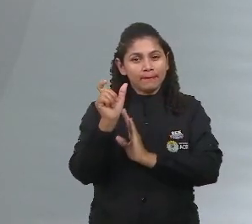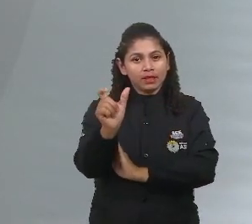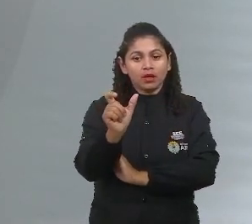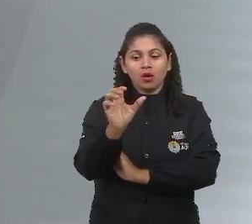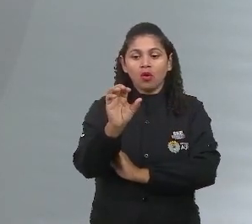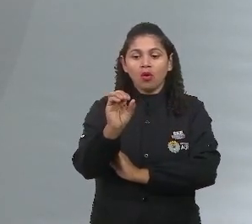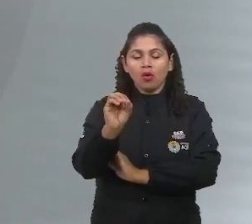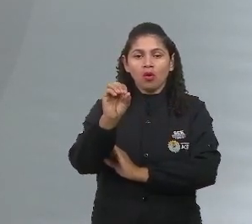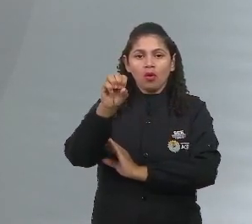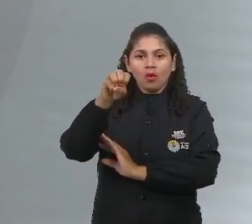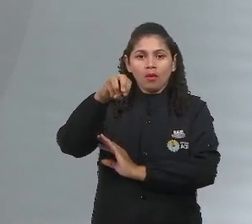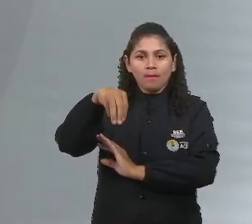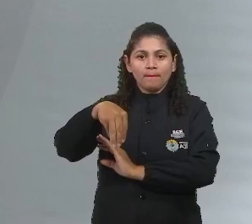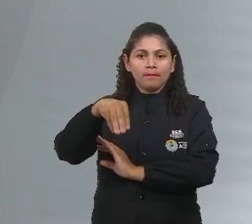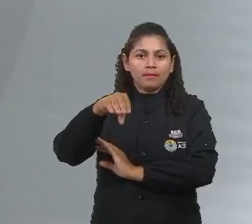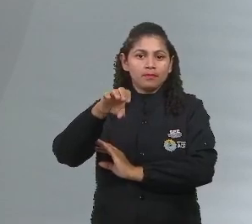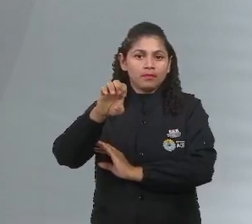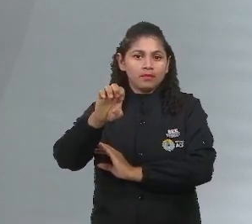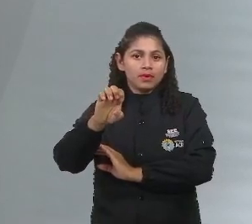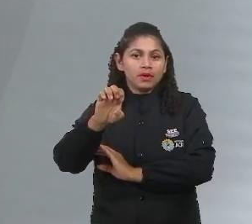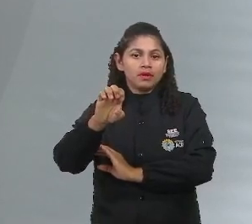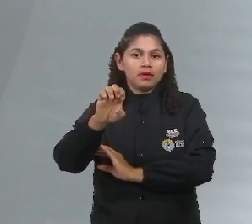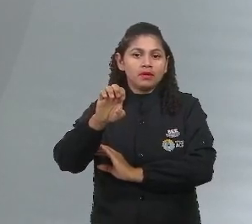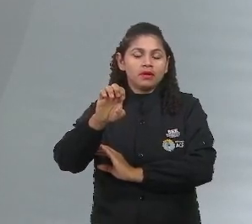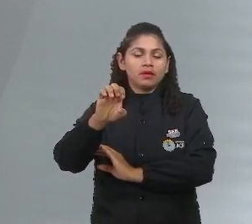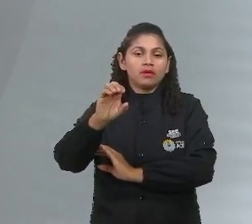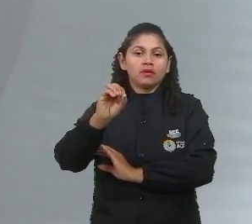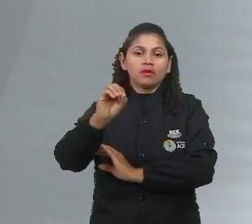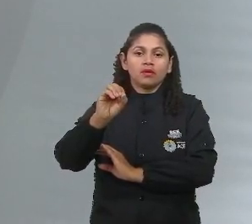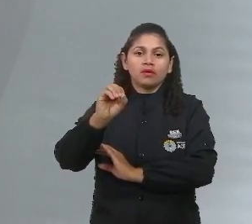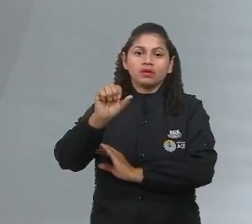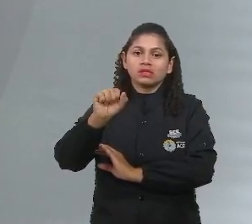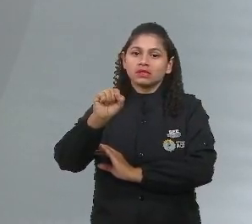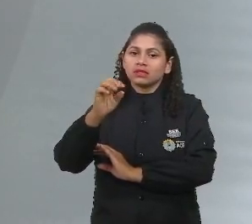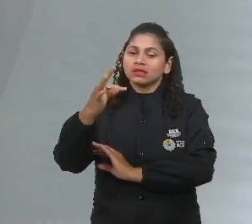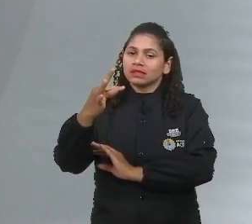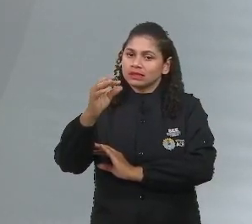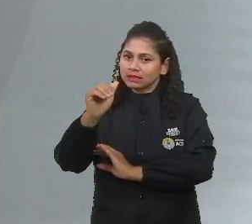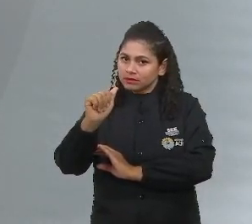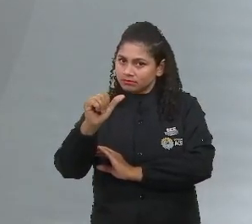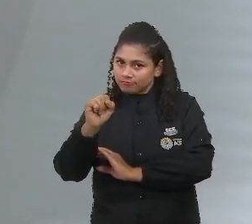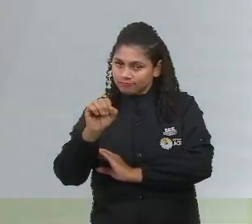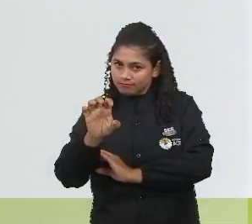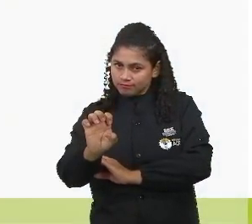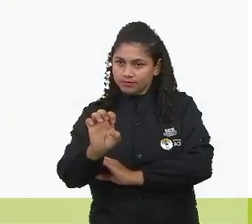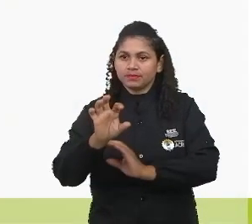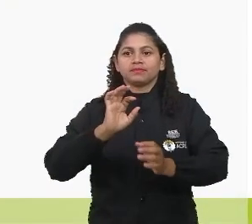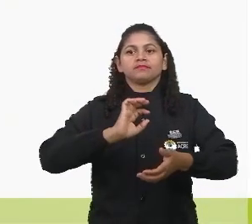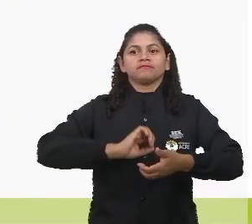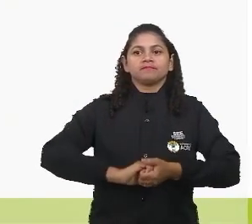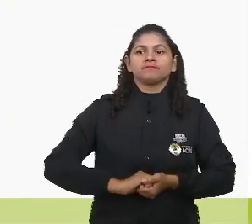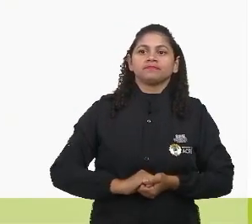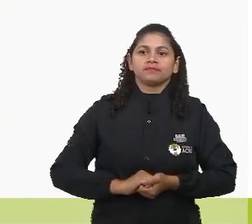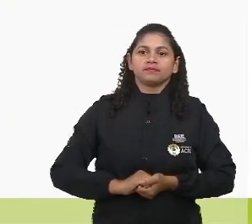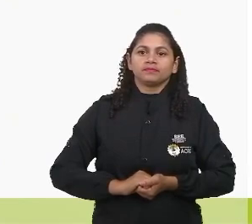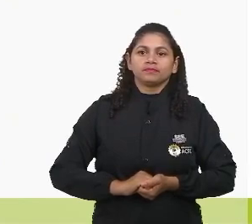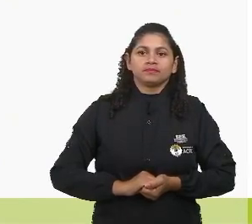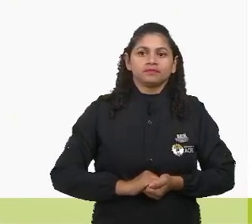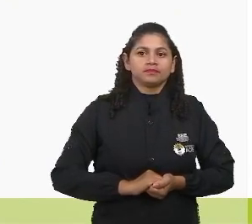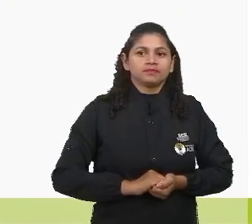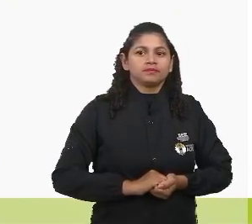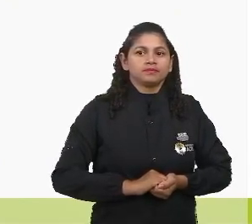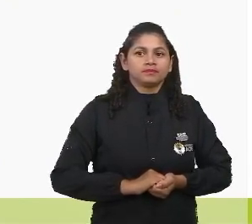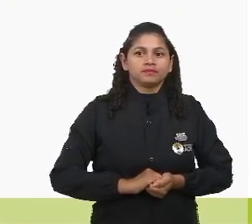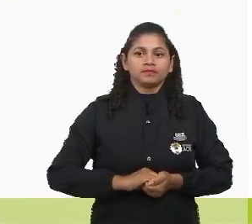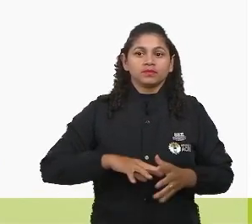Homeostase. A gente vai já falar um pouquinho mais sobre ela, mas já anota aí. Homeostase. Lembra? Daqui a pouco você me avisa que se eu esquecer, você me fala. Ó, de